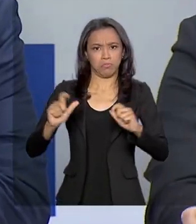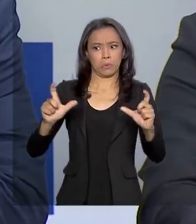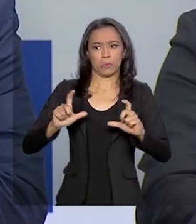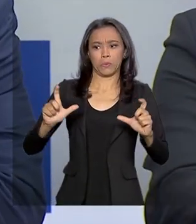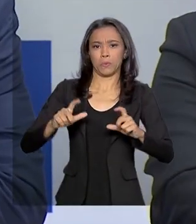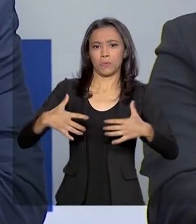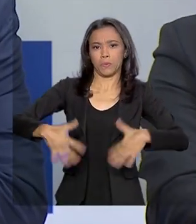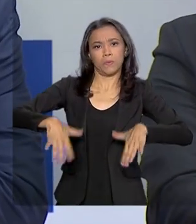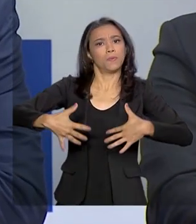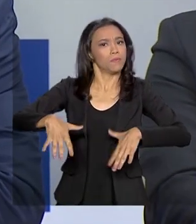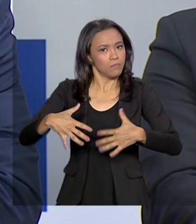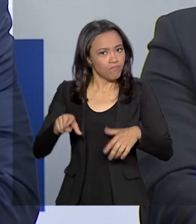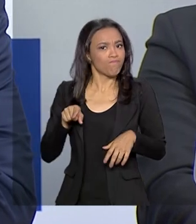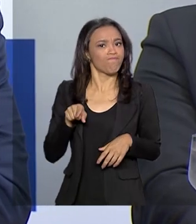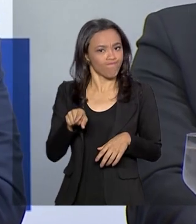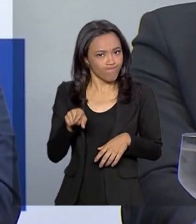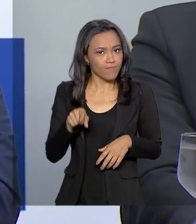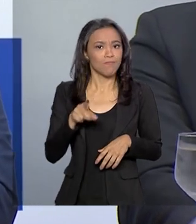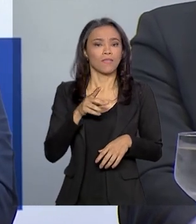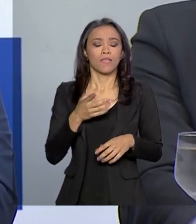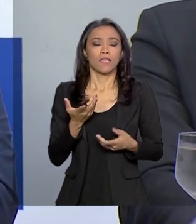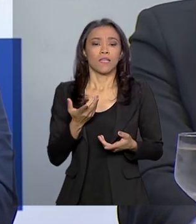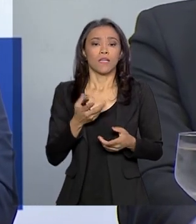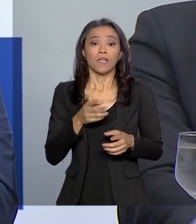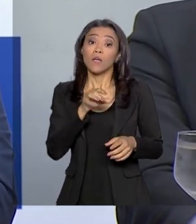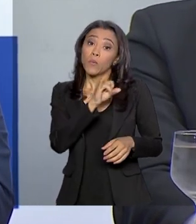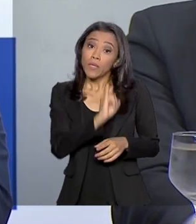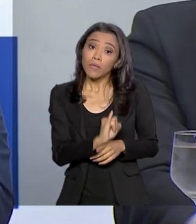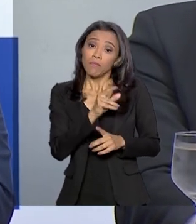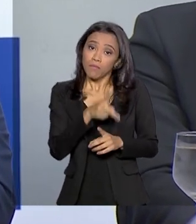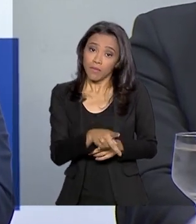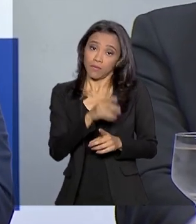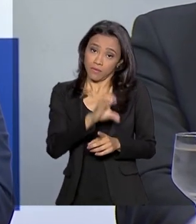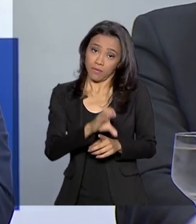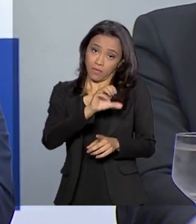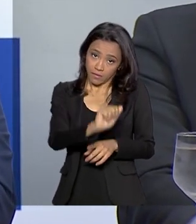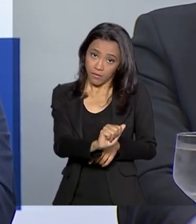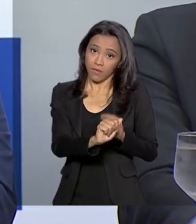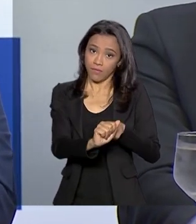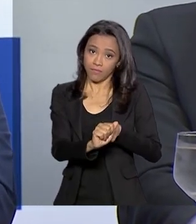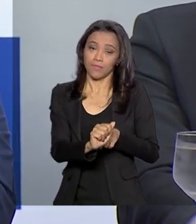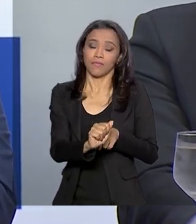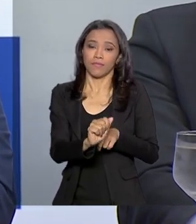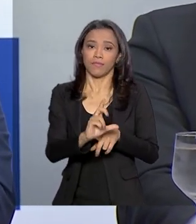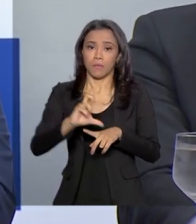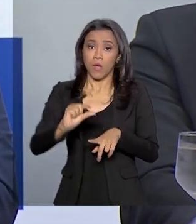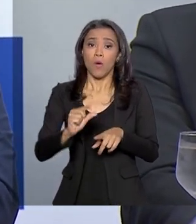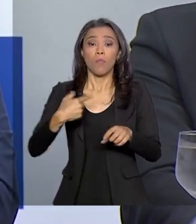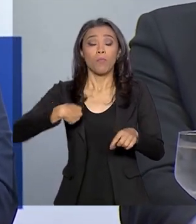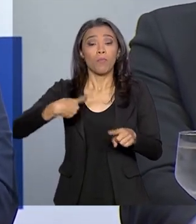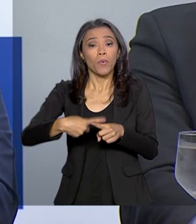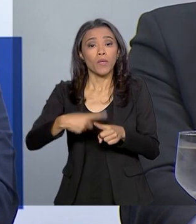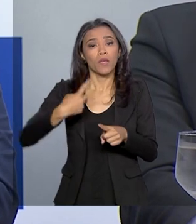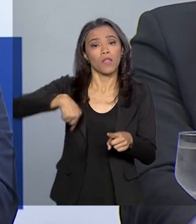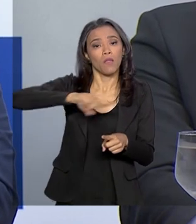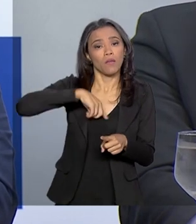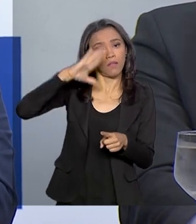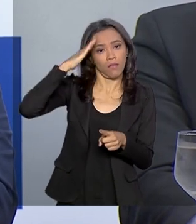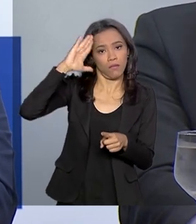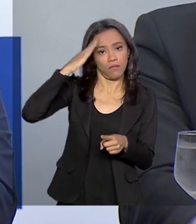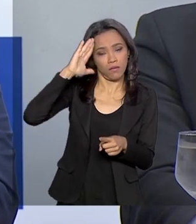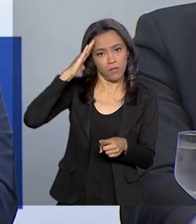questão do IPCA é exatamente porque nós entendemos que a linha,